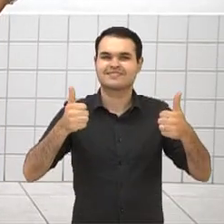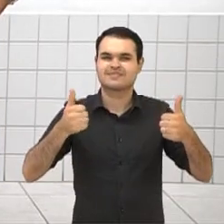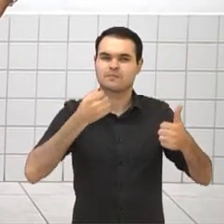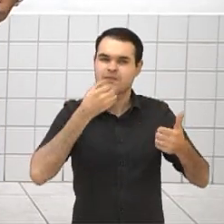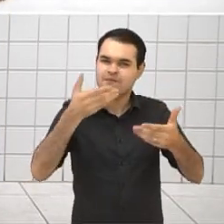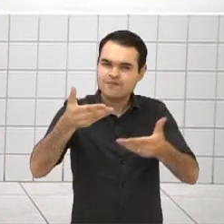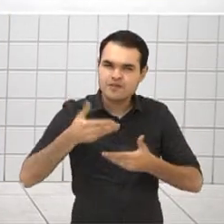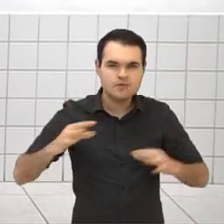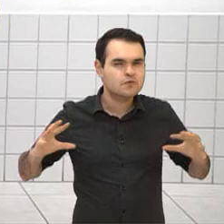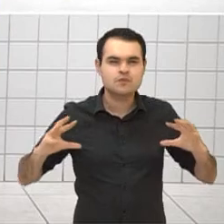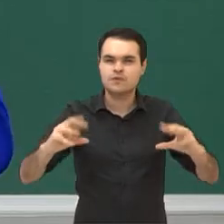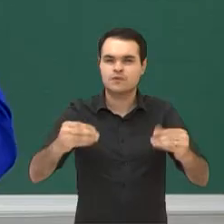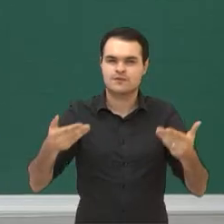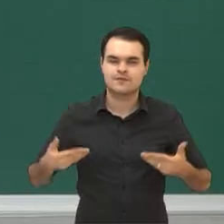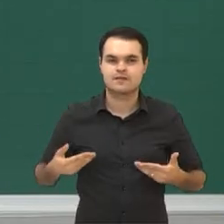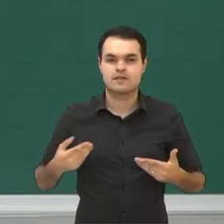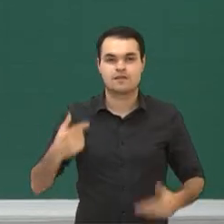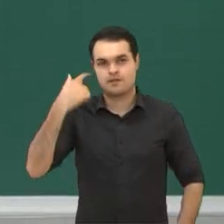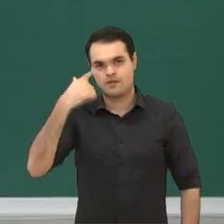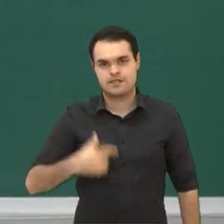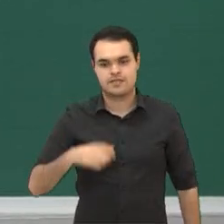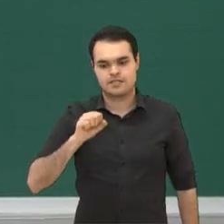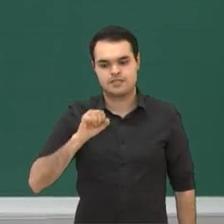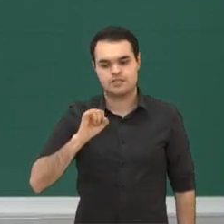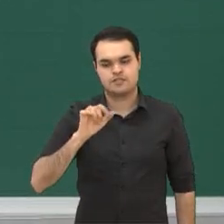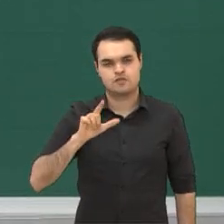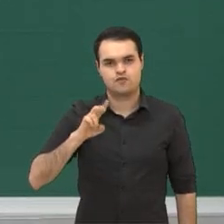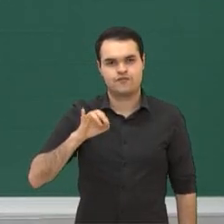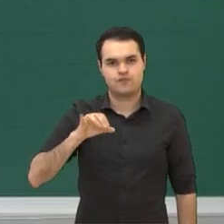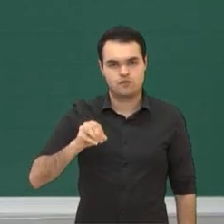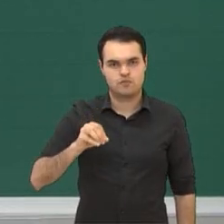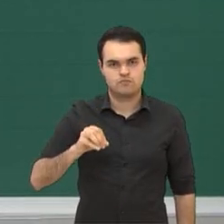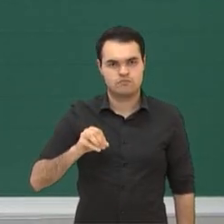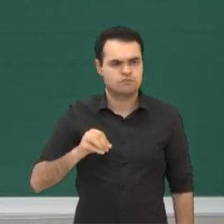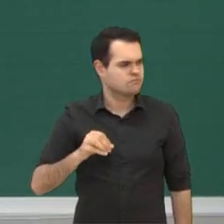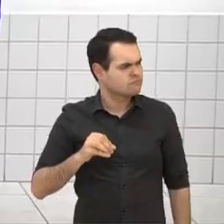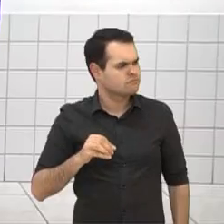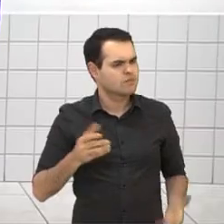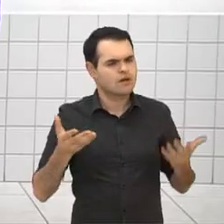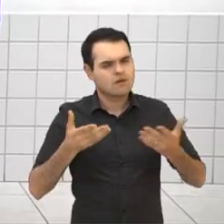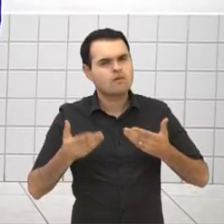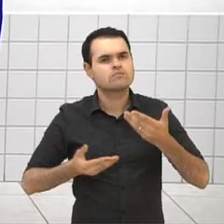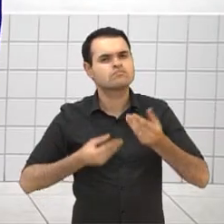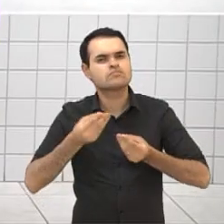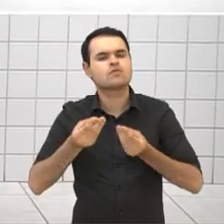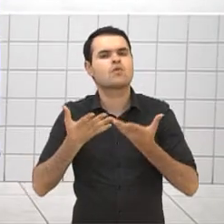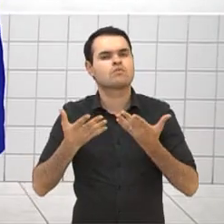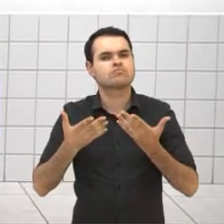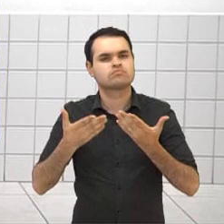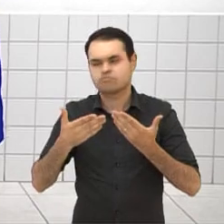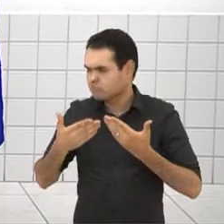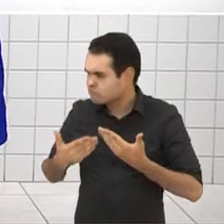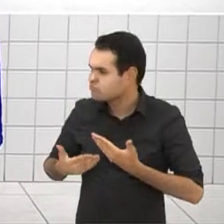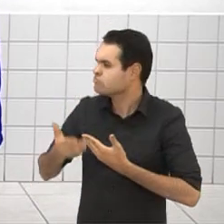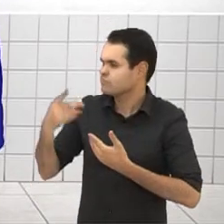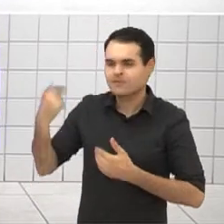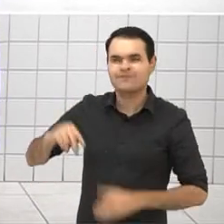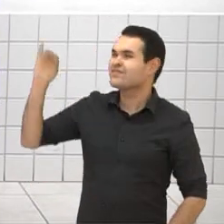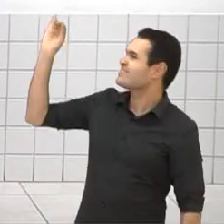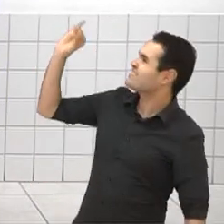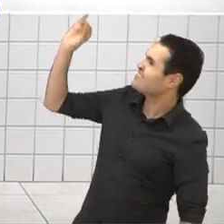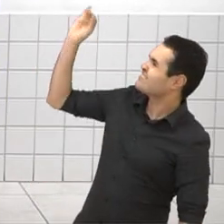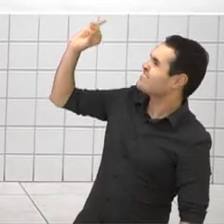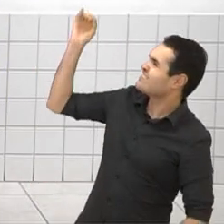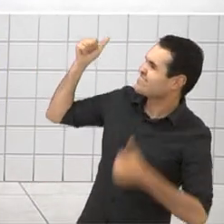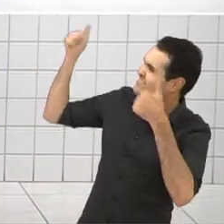Bem-vindos todos à nossa aula. Eu sou o Silvio. E, professor, apresentar nosso parceiro conosco. Olá, Luiz! Olá,